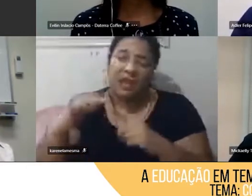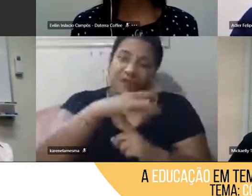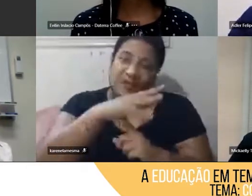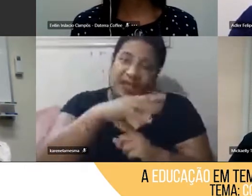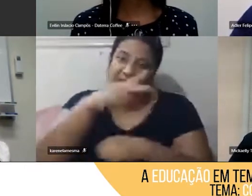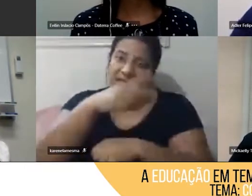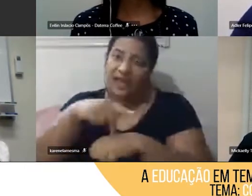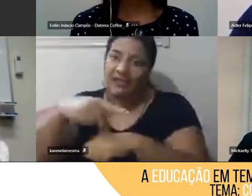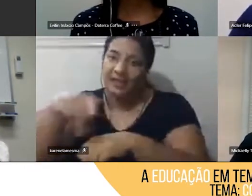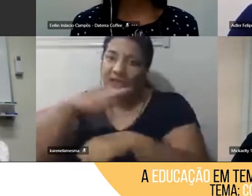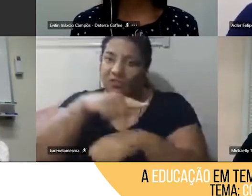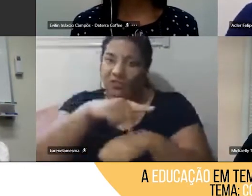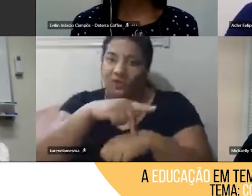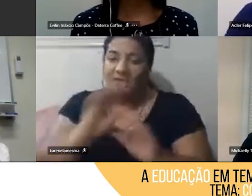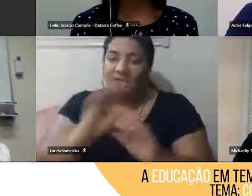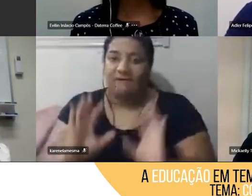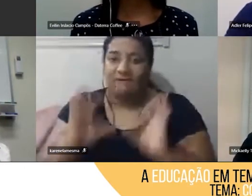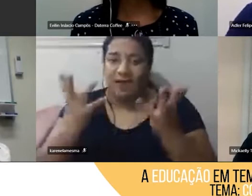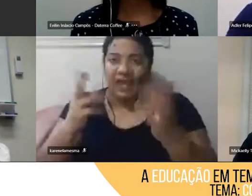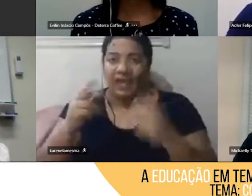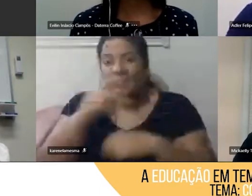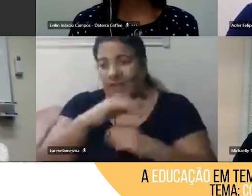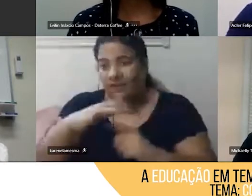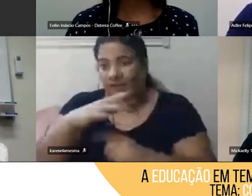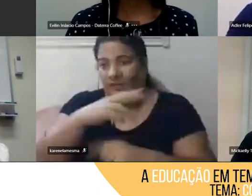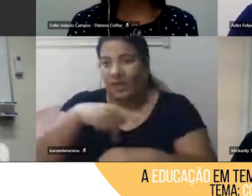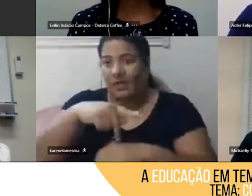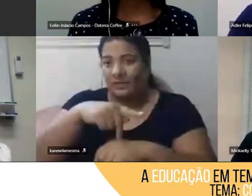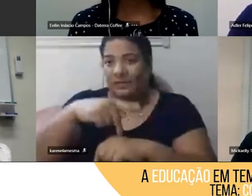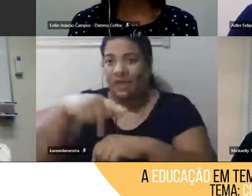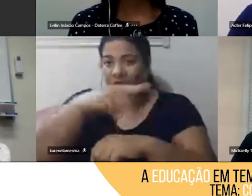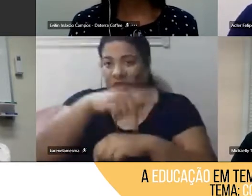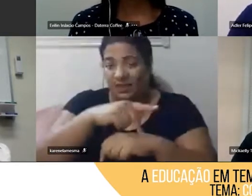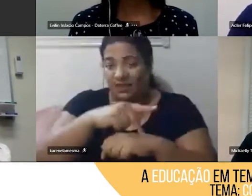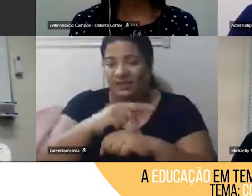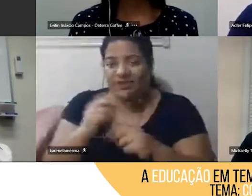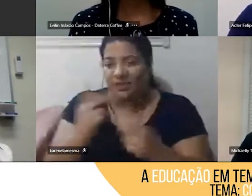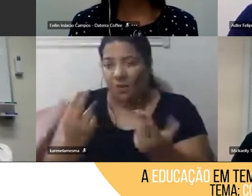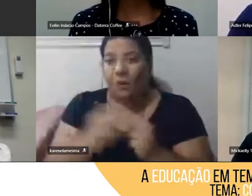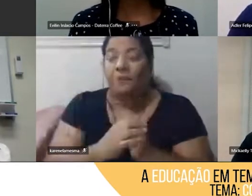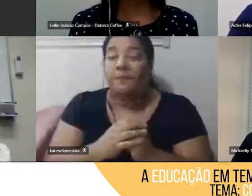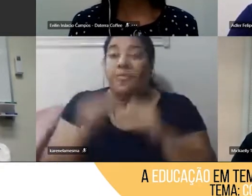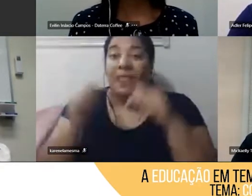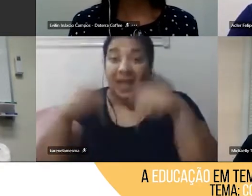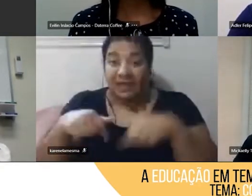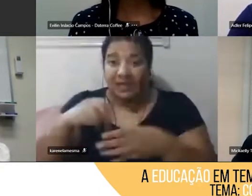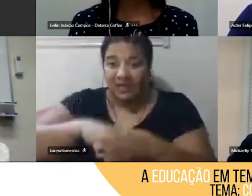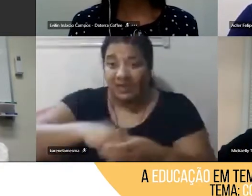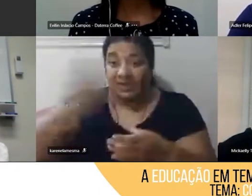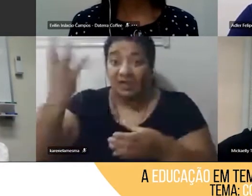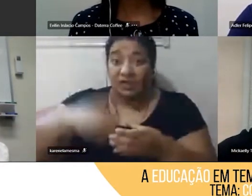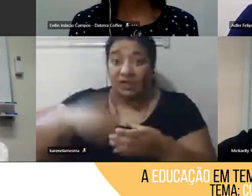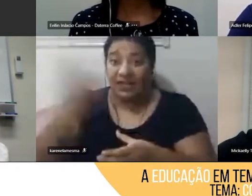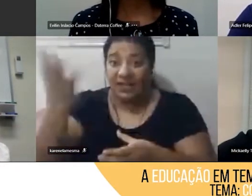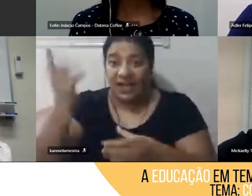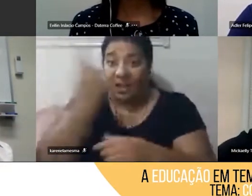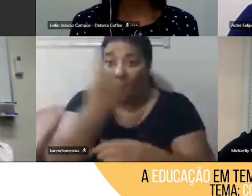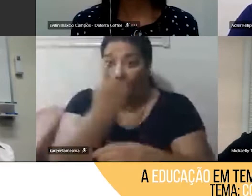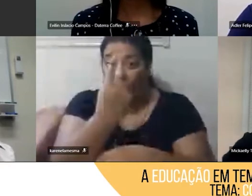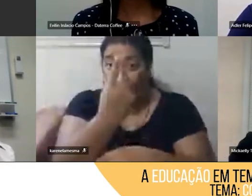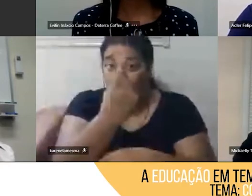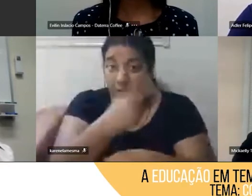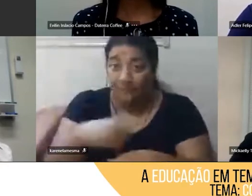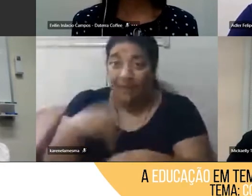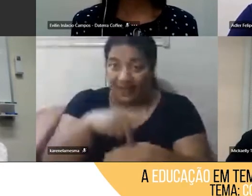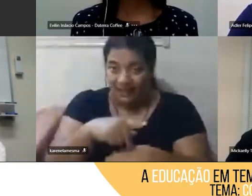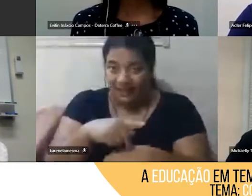E aí, aqui, a gente sorteia um país, né, sorteia até um padrinho, o padrinho do